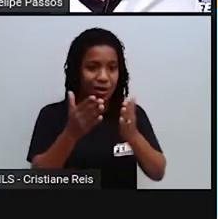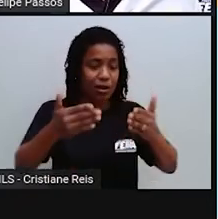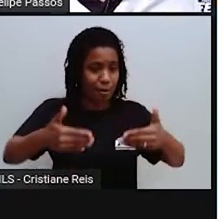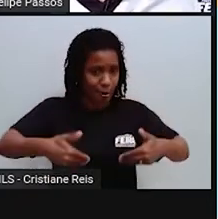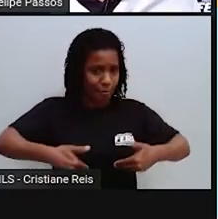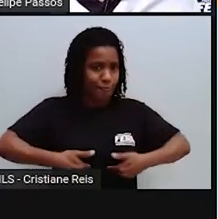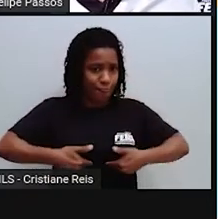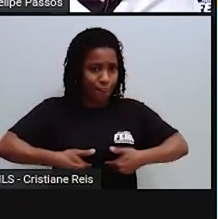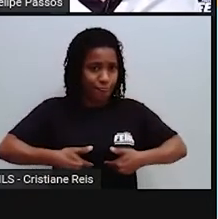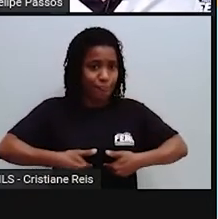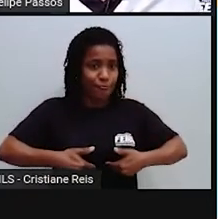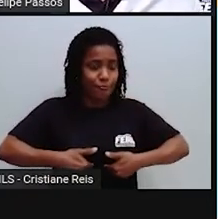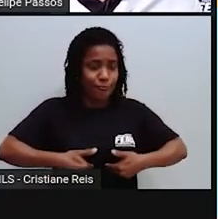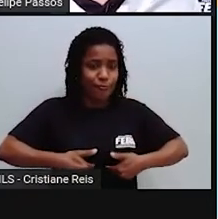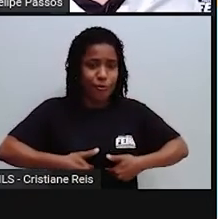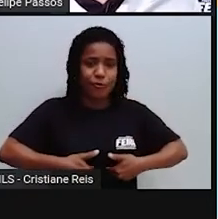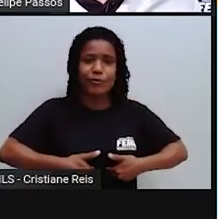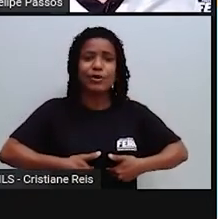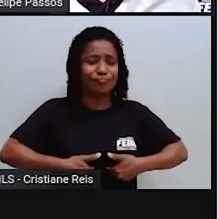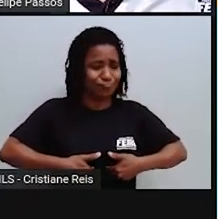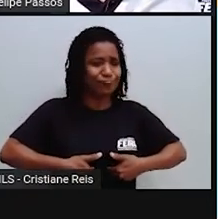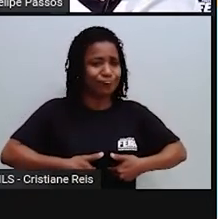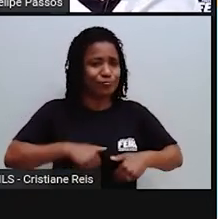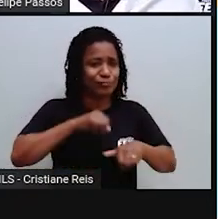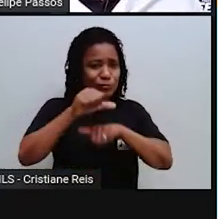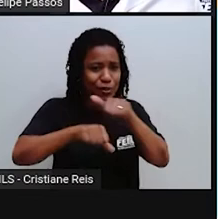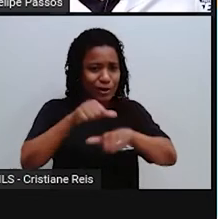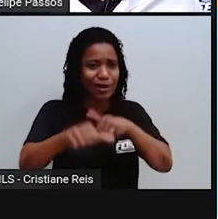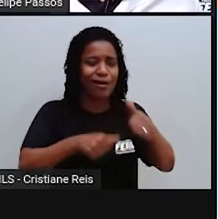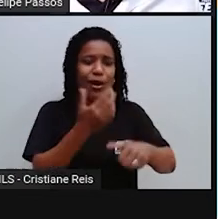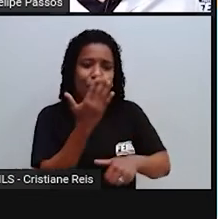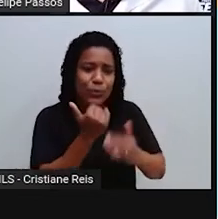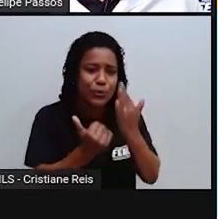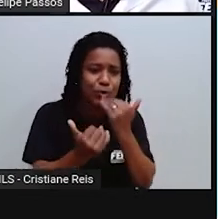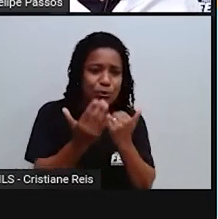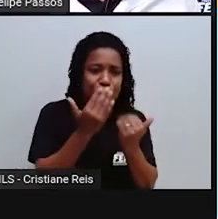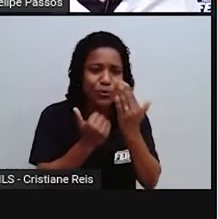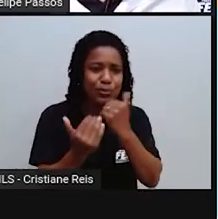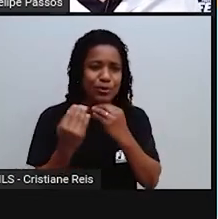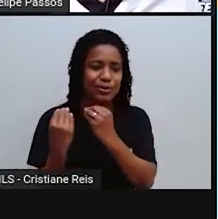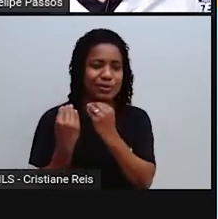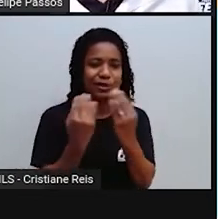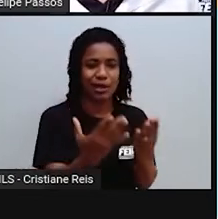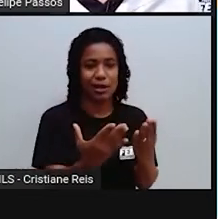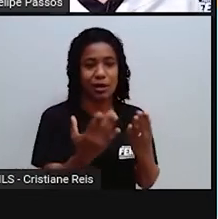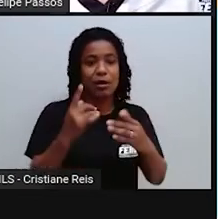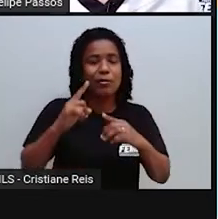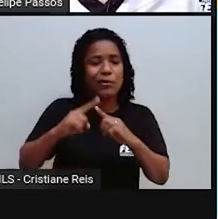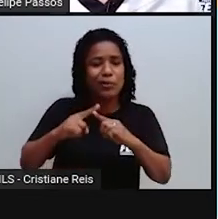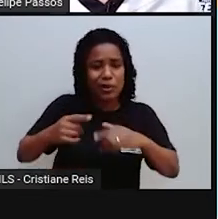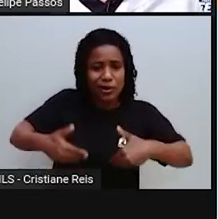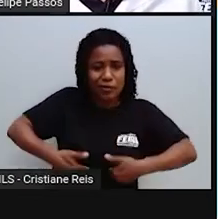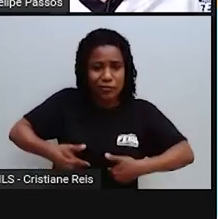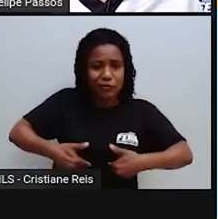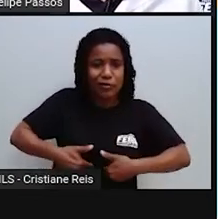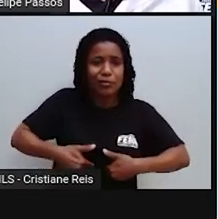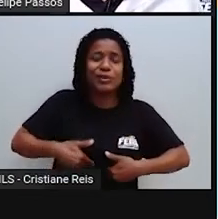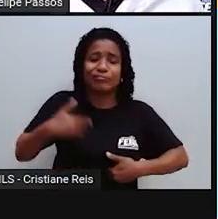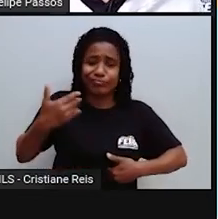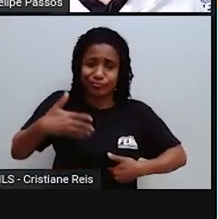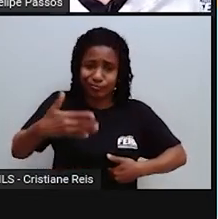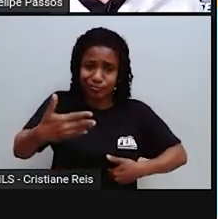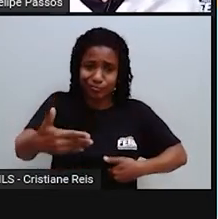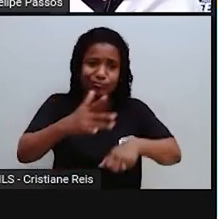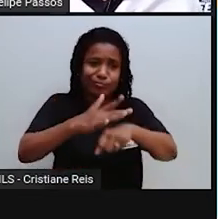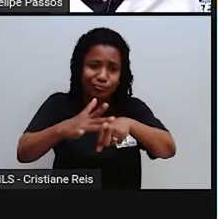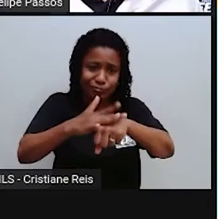A fome mata, a fome causa desnutrição, ela vai causar uma diversidade de problemas para aquelas pessoas. Por